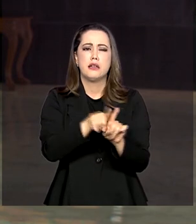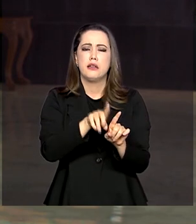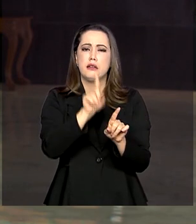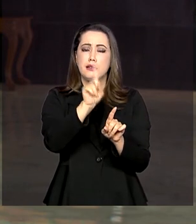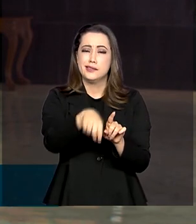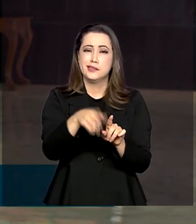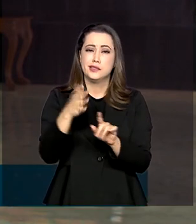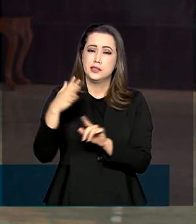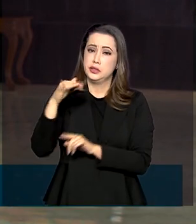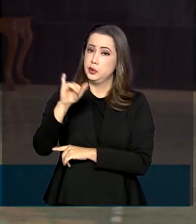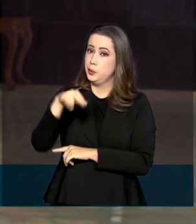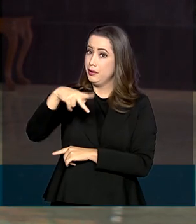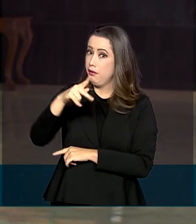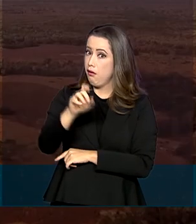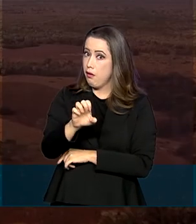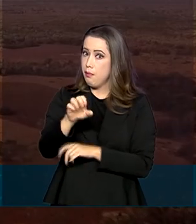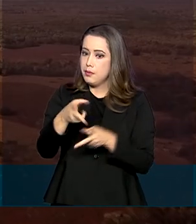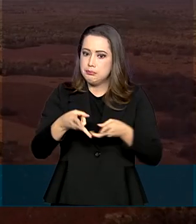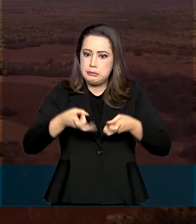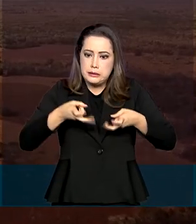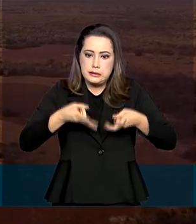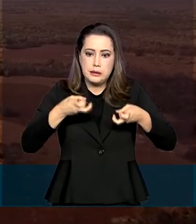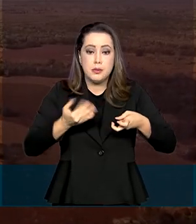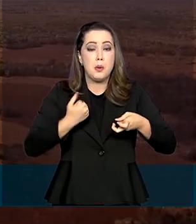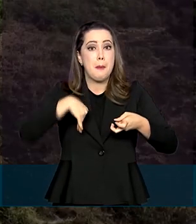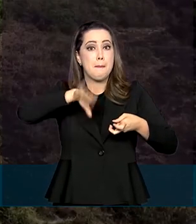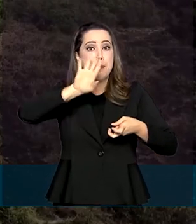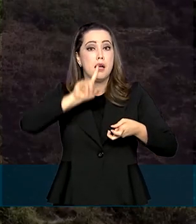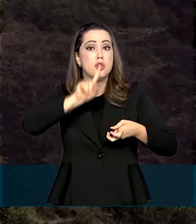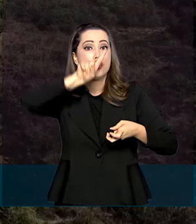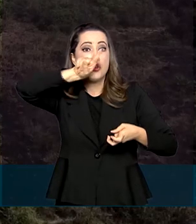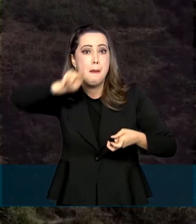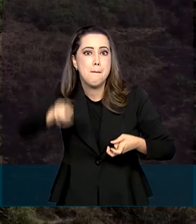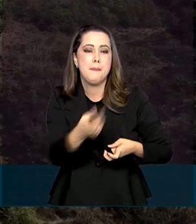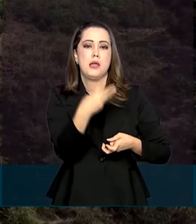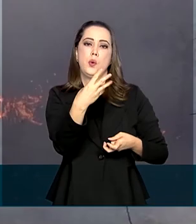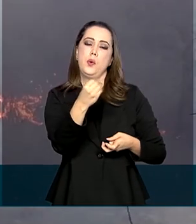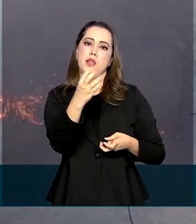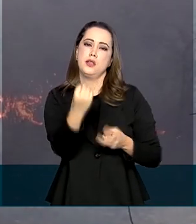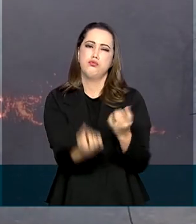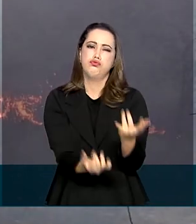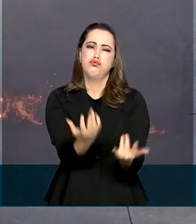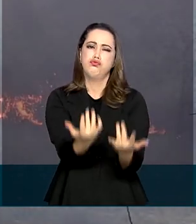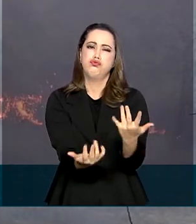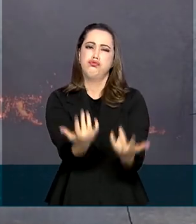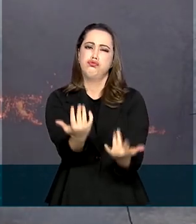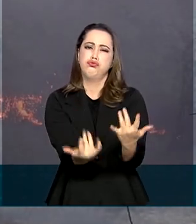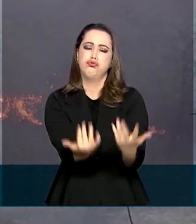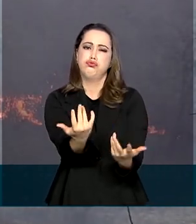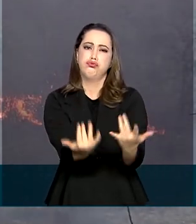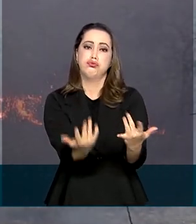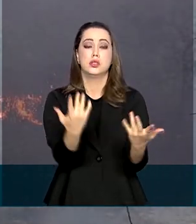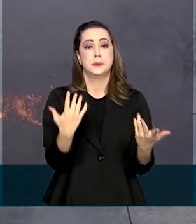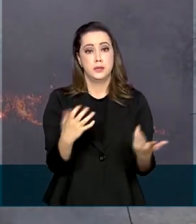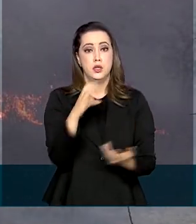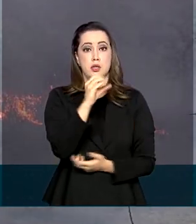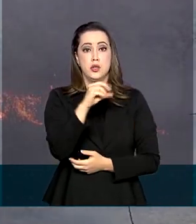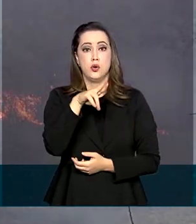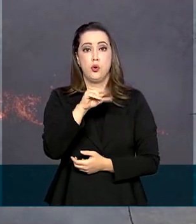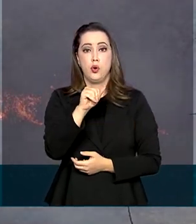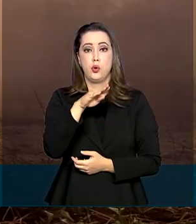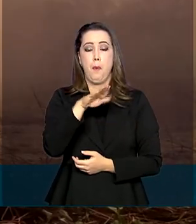Espaciais, o INPE, captaram mais de 1.300 focos de calor no Estado. Corumbá,